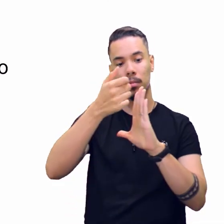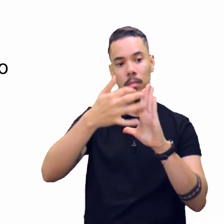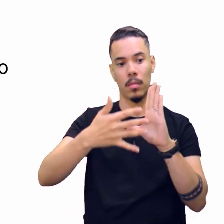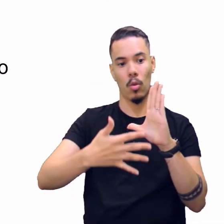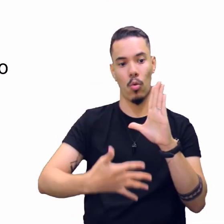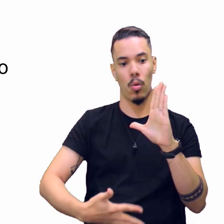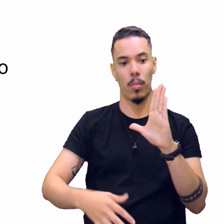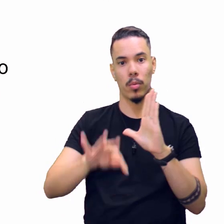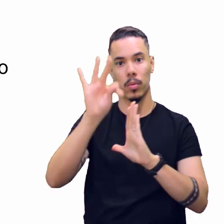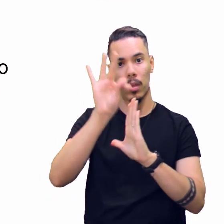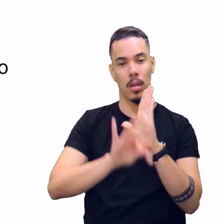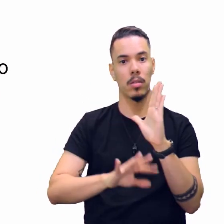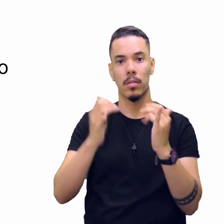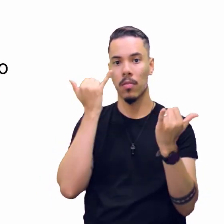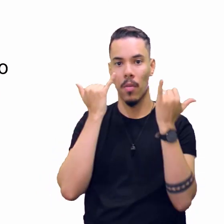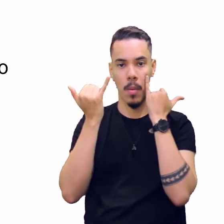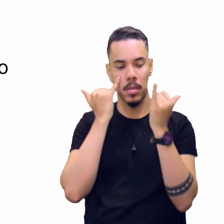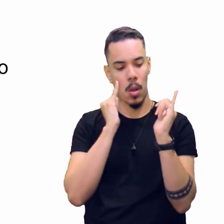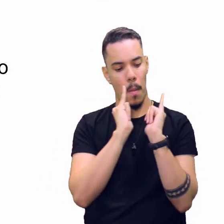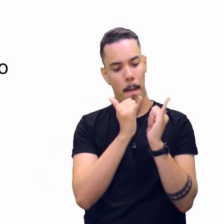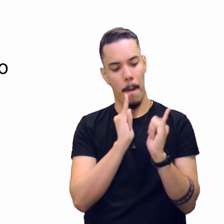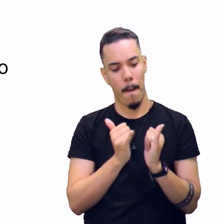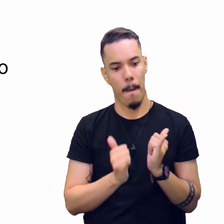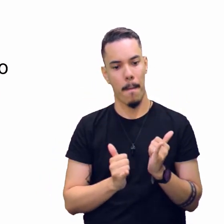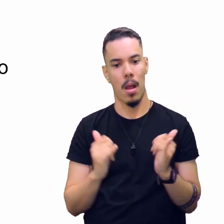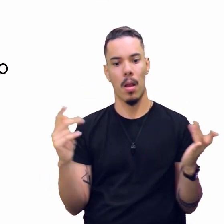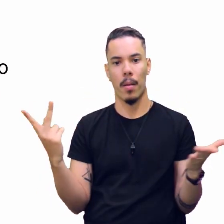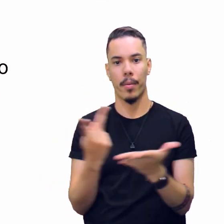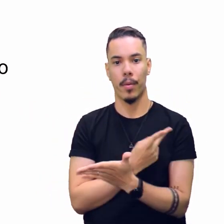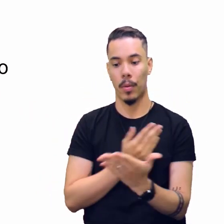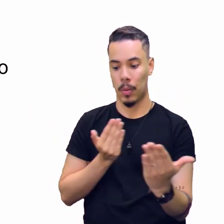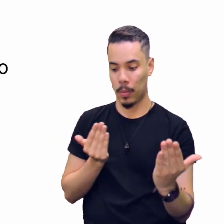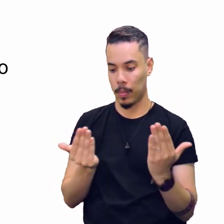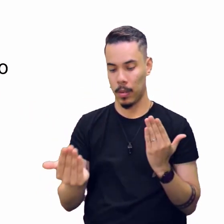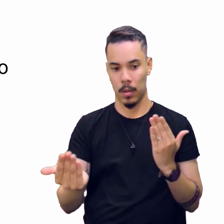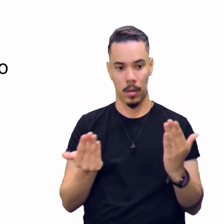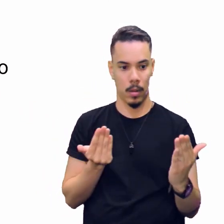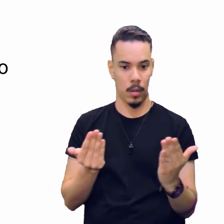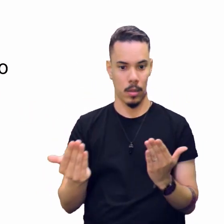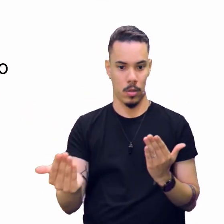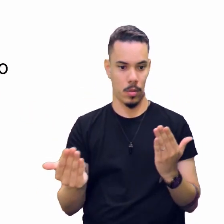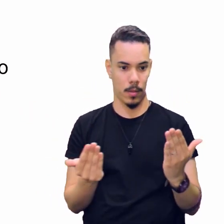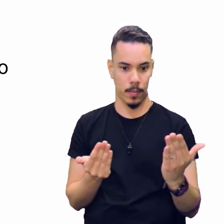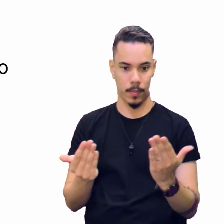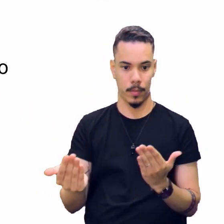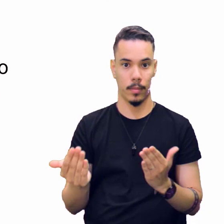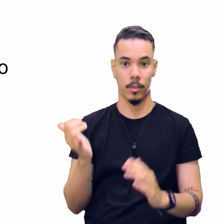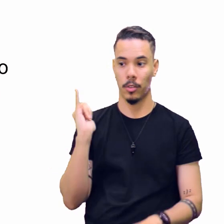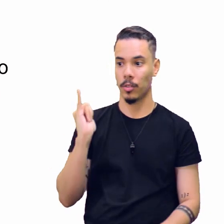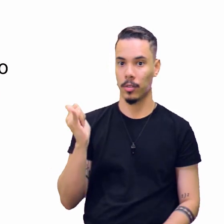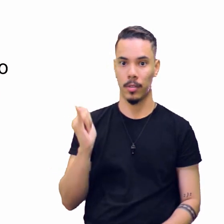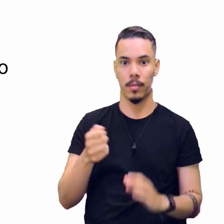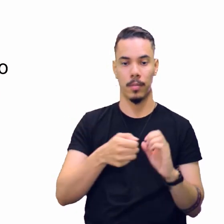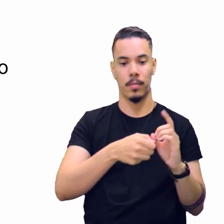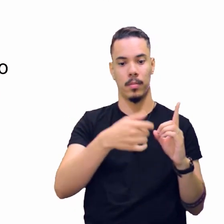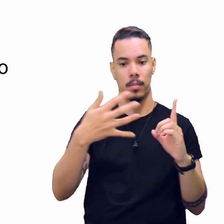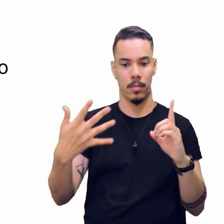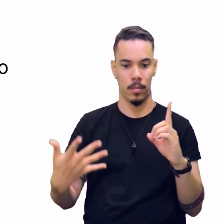as demais informações sobre o fato. Comparando um texto dissertativo, seria o seu